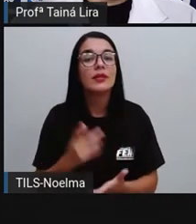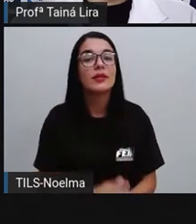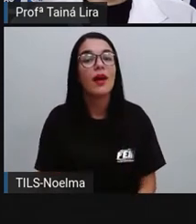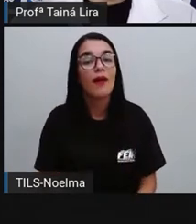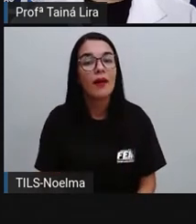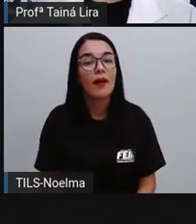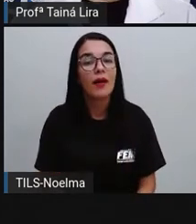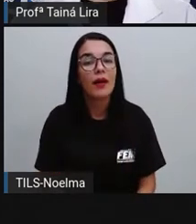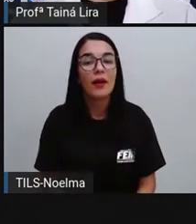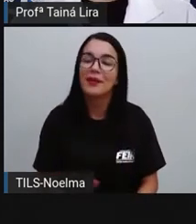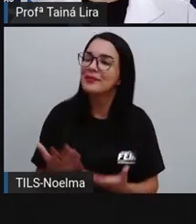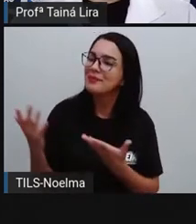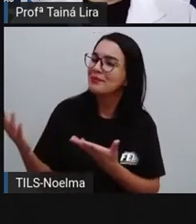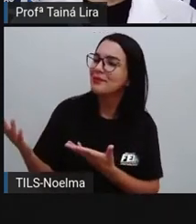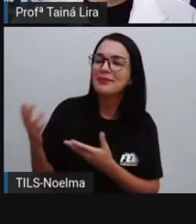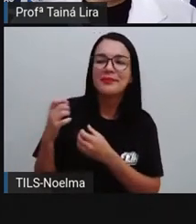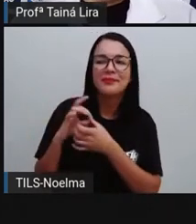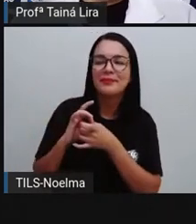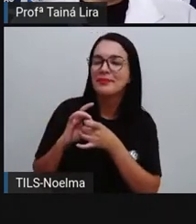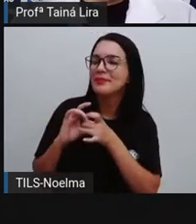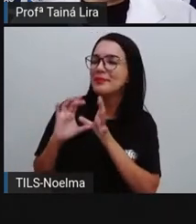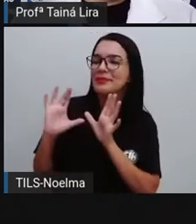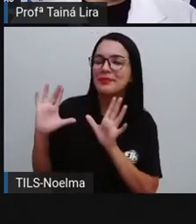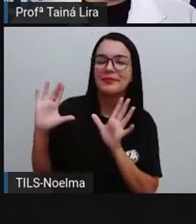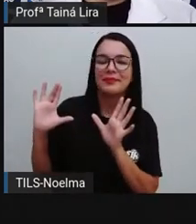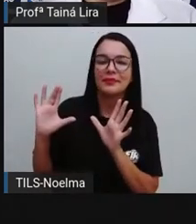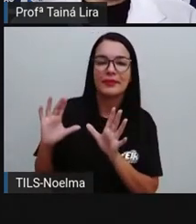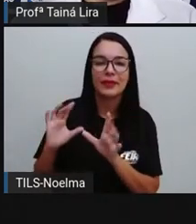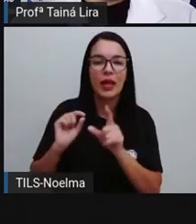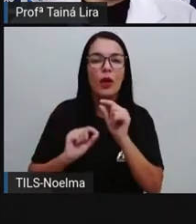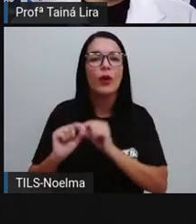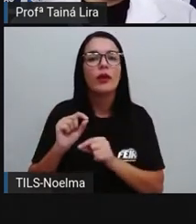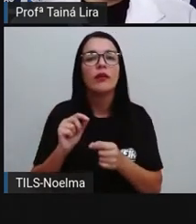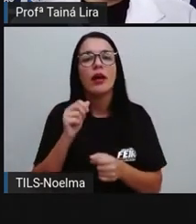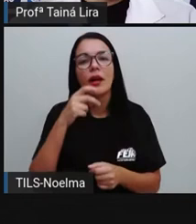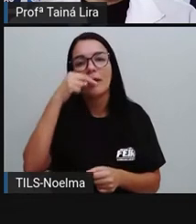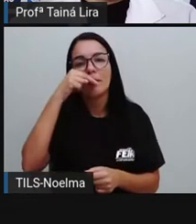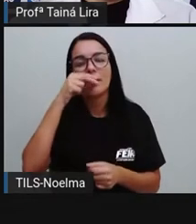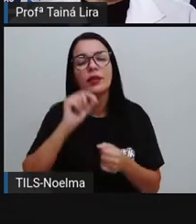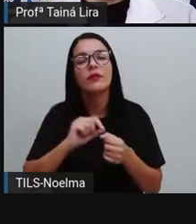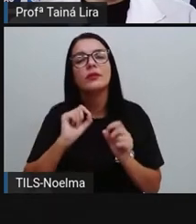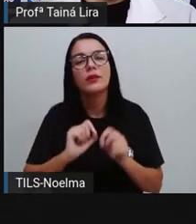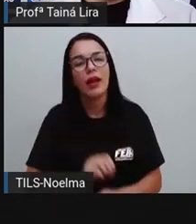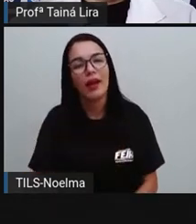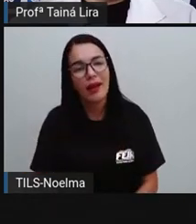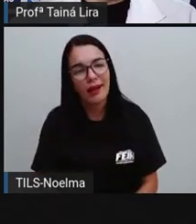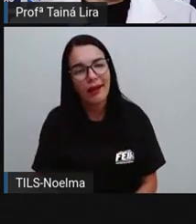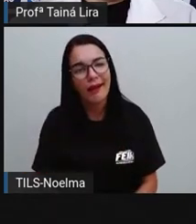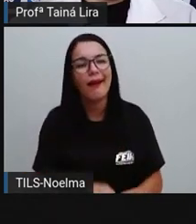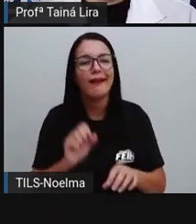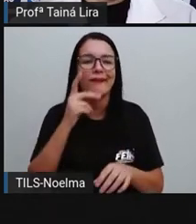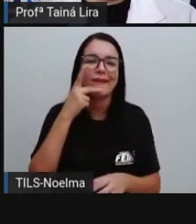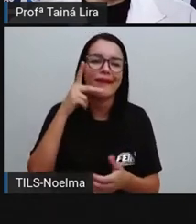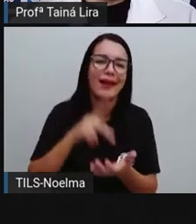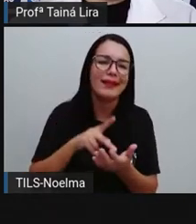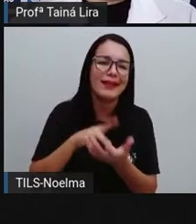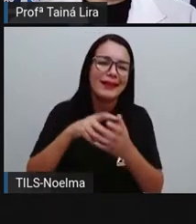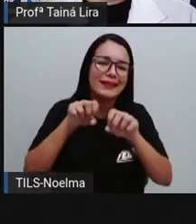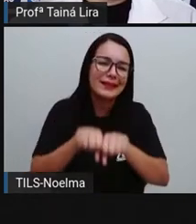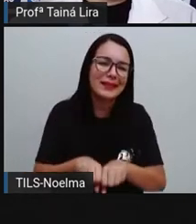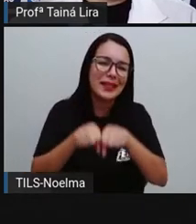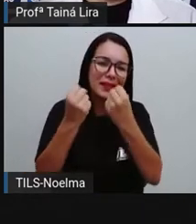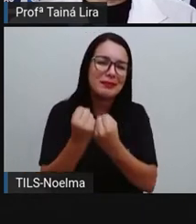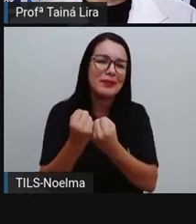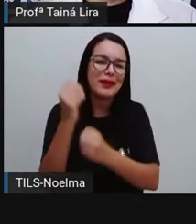ó, falando de espunha. E o que foi que Mônica fez? Ela quebrou o galho da árvore, ó, e